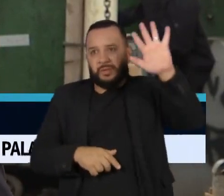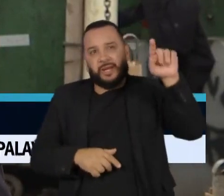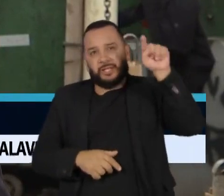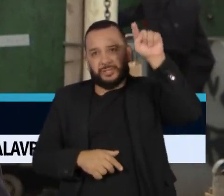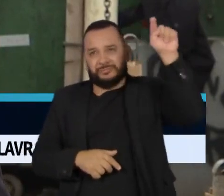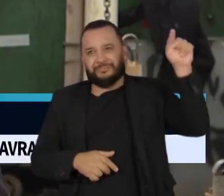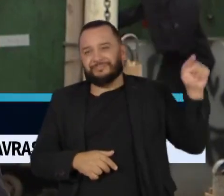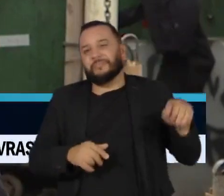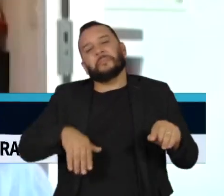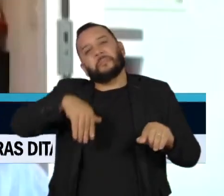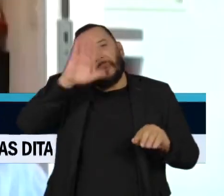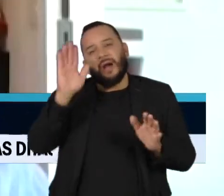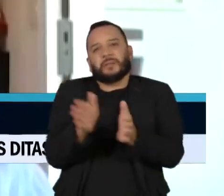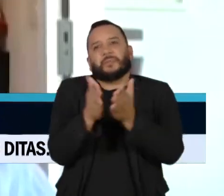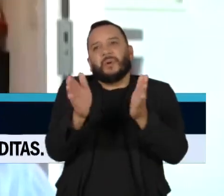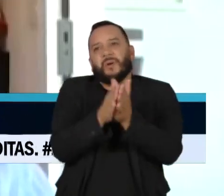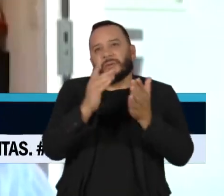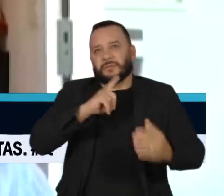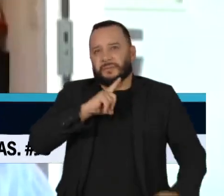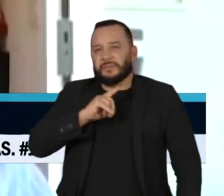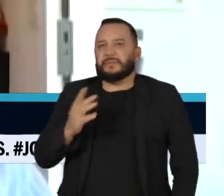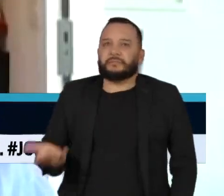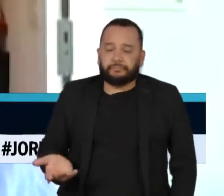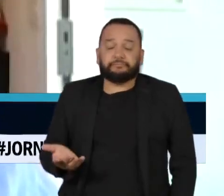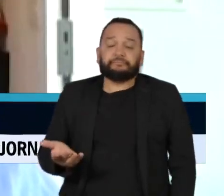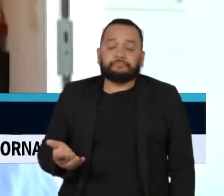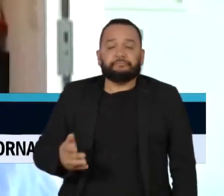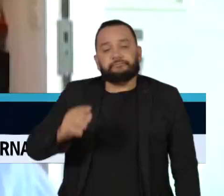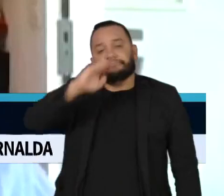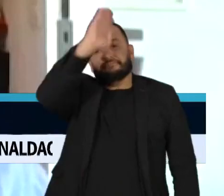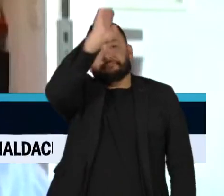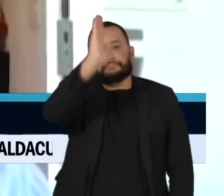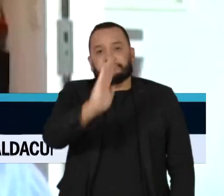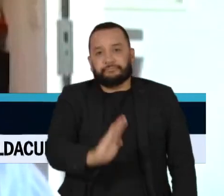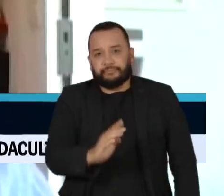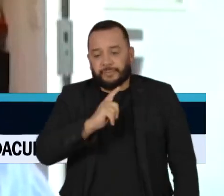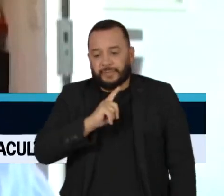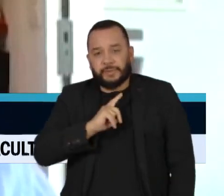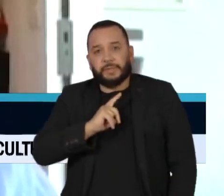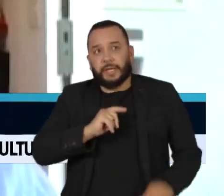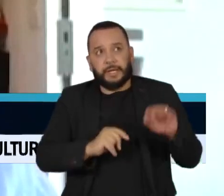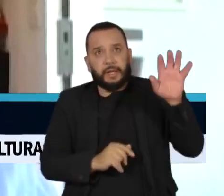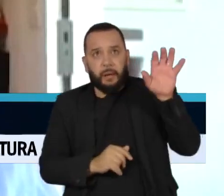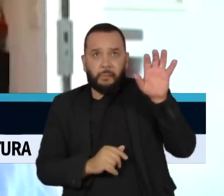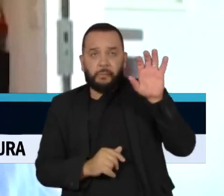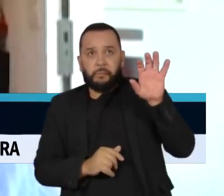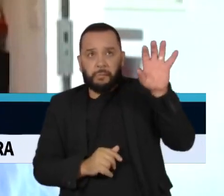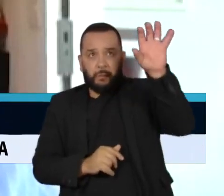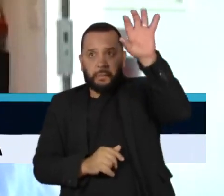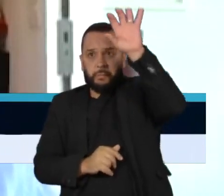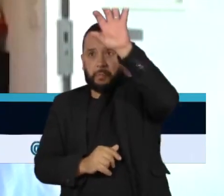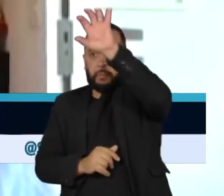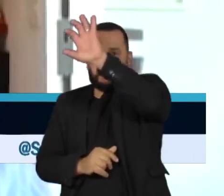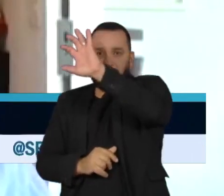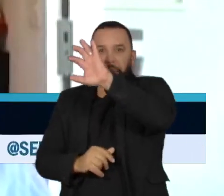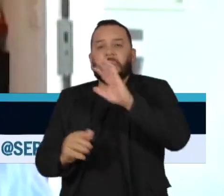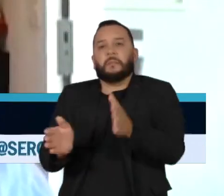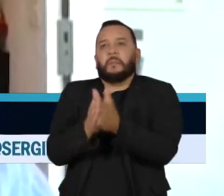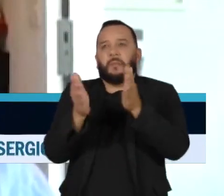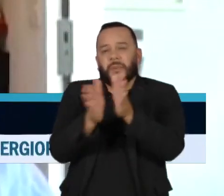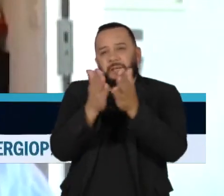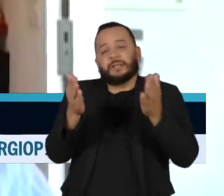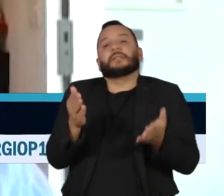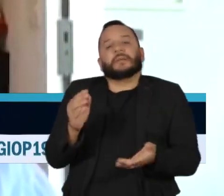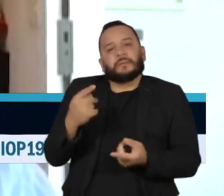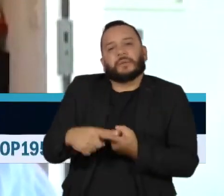socialmente mais pobre. São os grandes bolsões de pobreza que já eram, continuam sendo, mostra que a gente não fez um combate estrutural